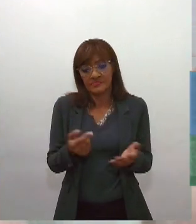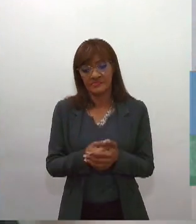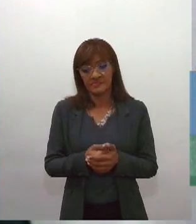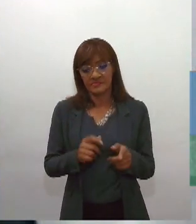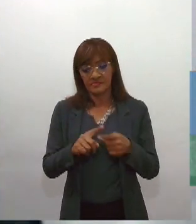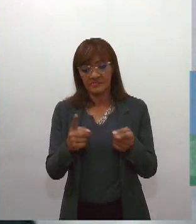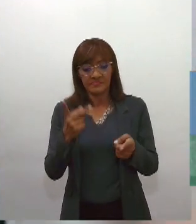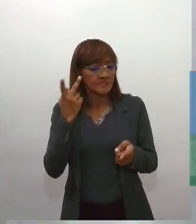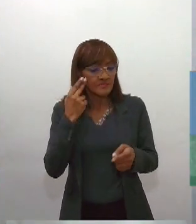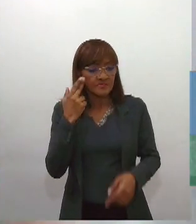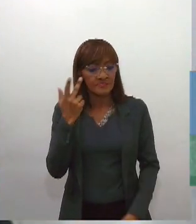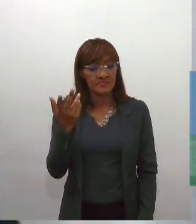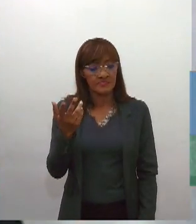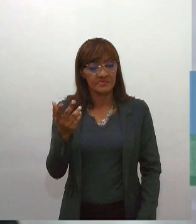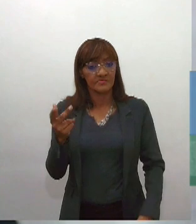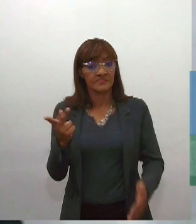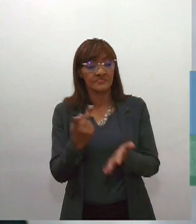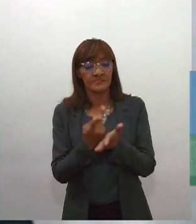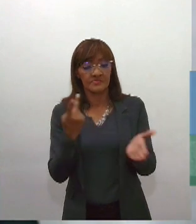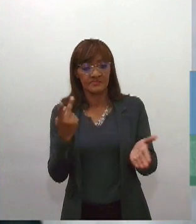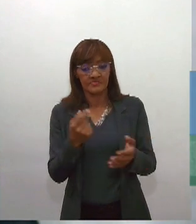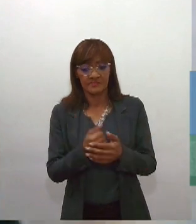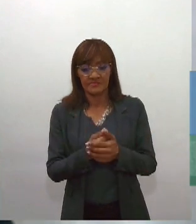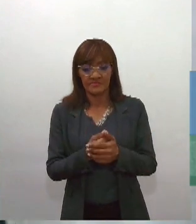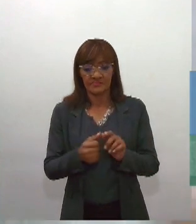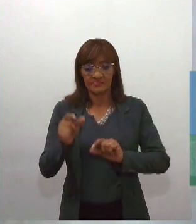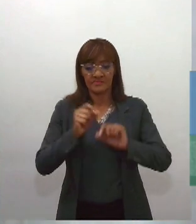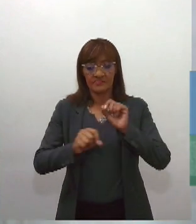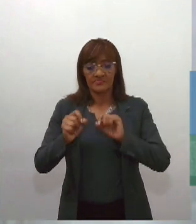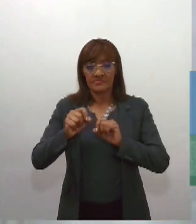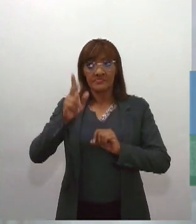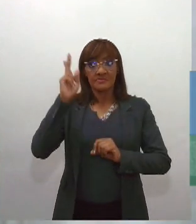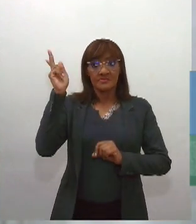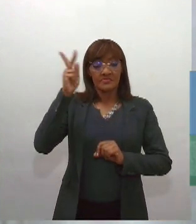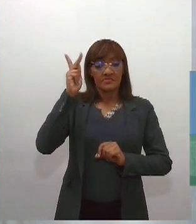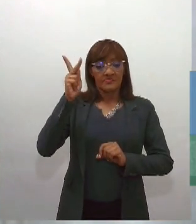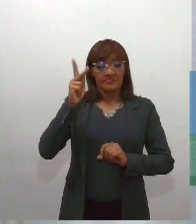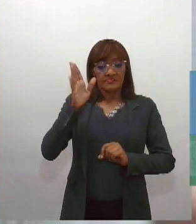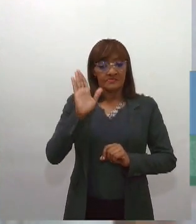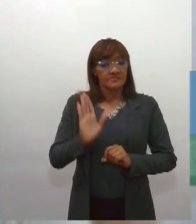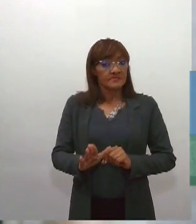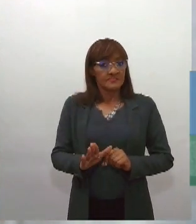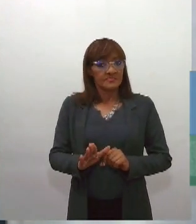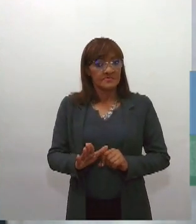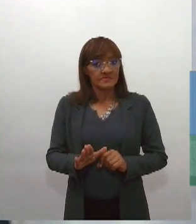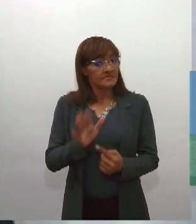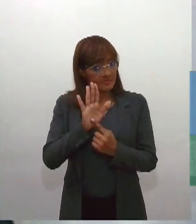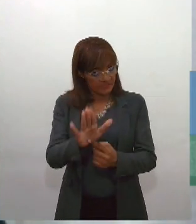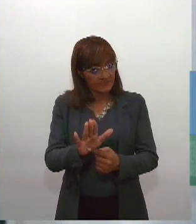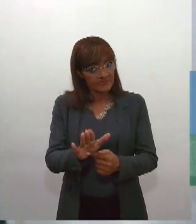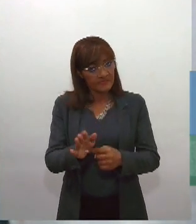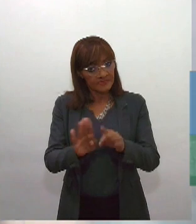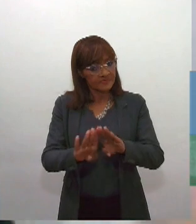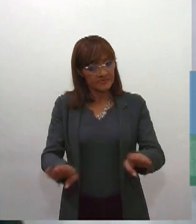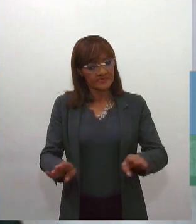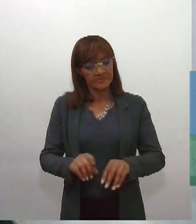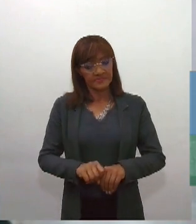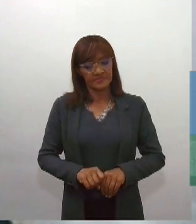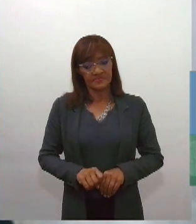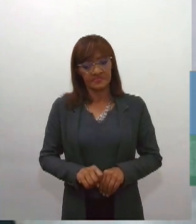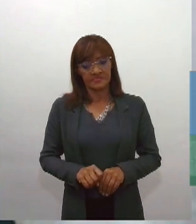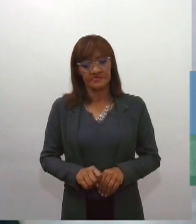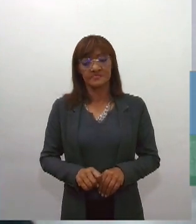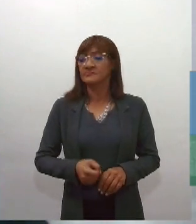viu? É normal na história, a literatura do constitucionalismo, ela mostra isso, mostra que sempre há uma